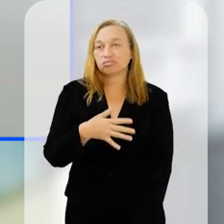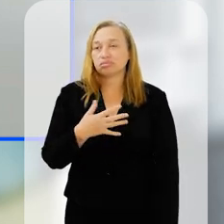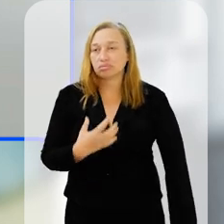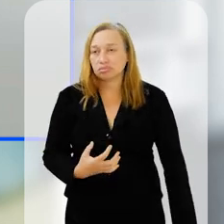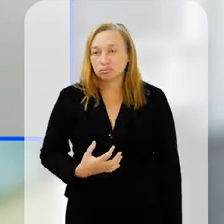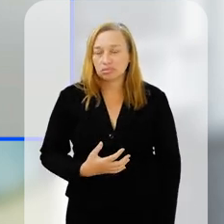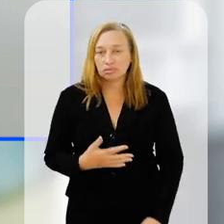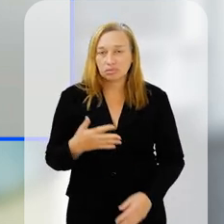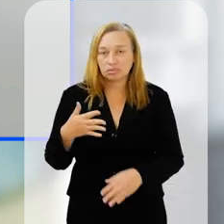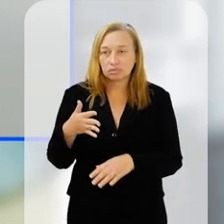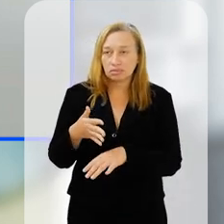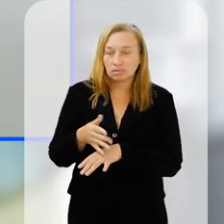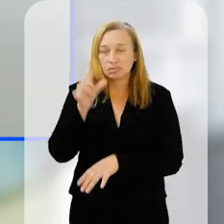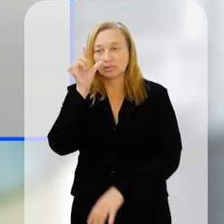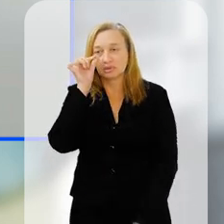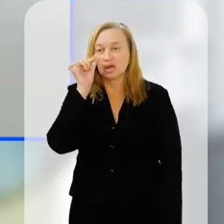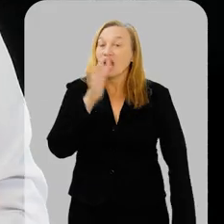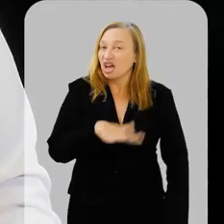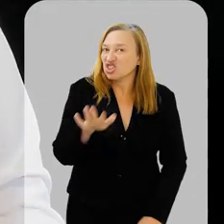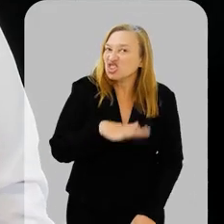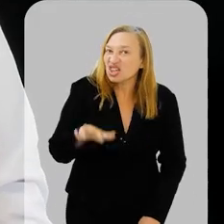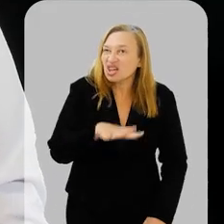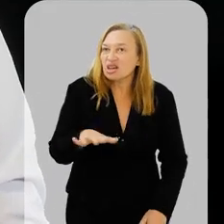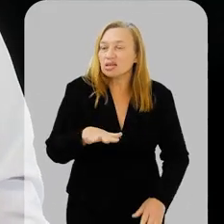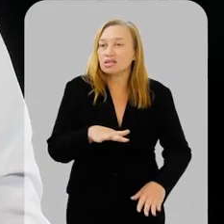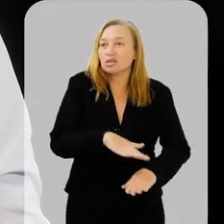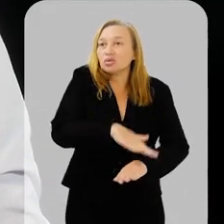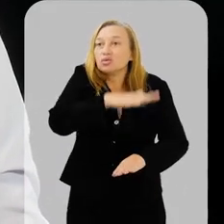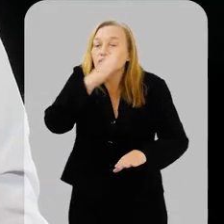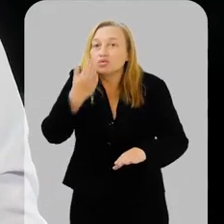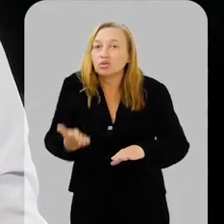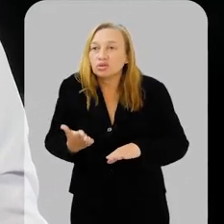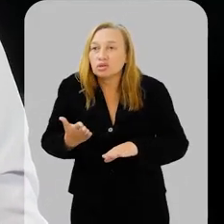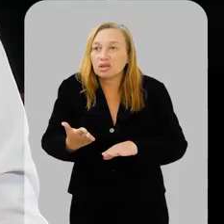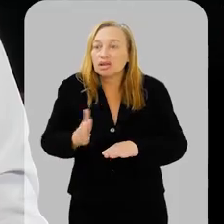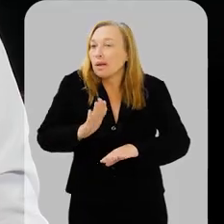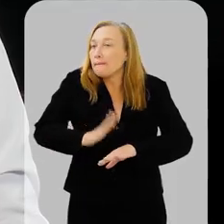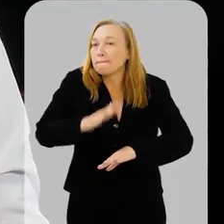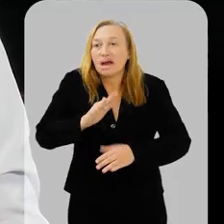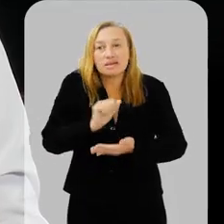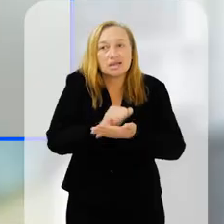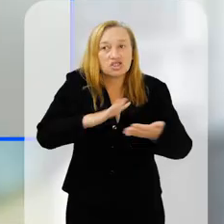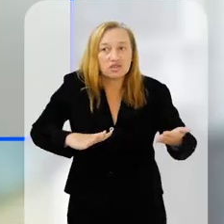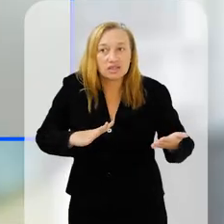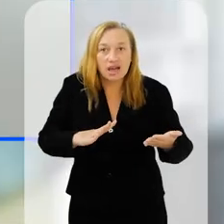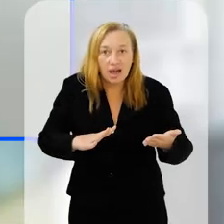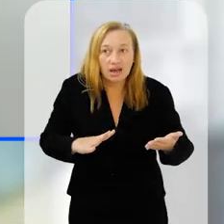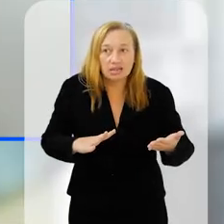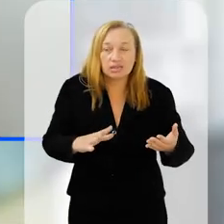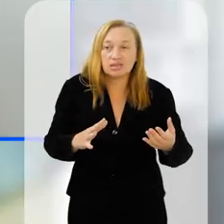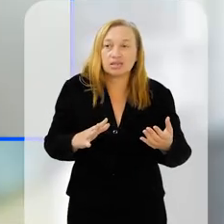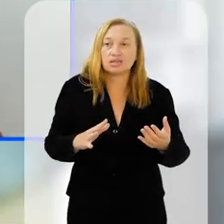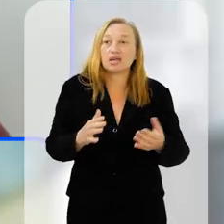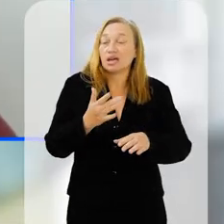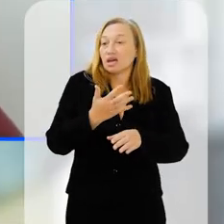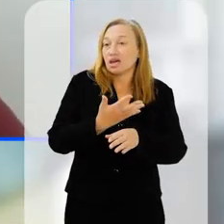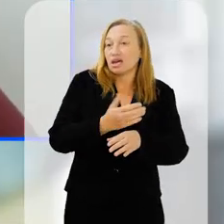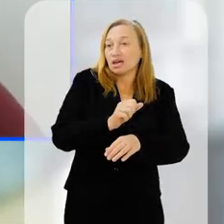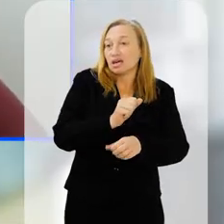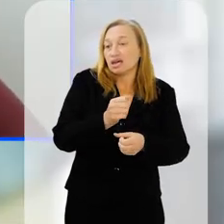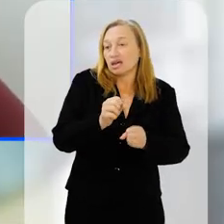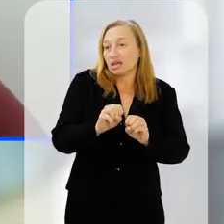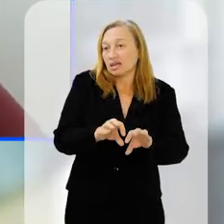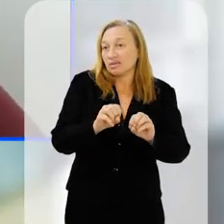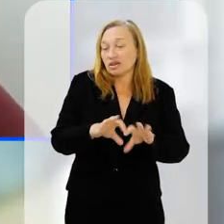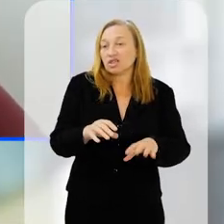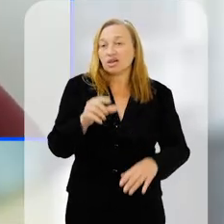você entra, principalmente no caso das crianças que estão no tempo integral, então vão ter mais atividades educativas ali após o sono,